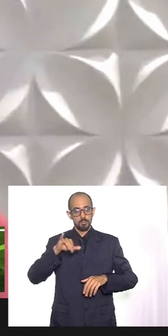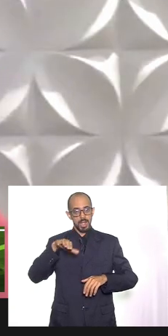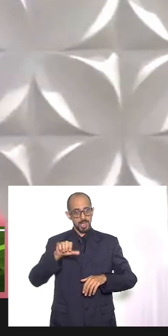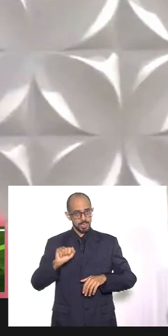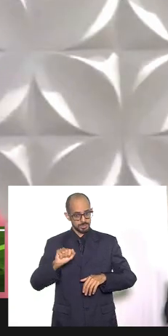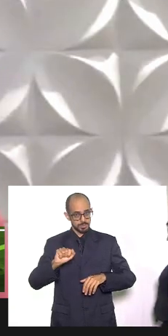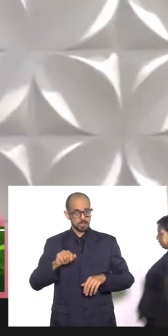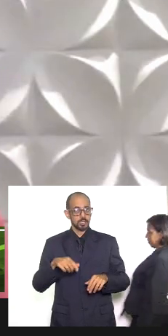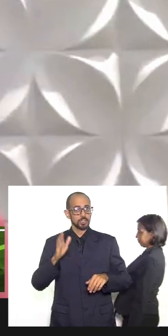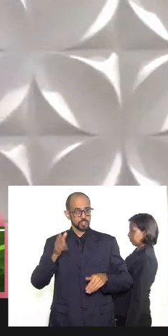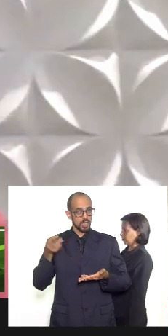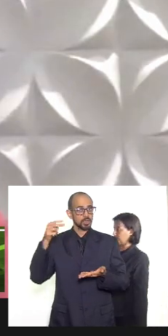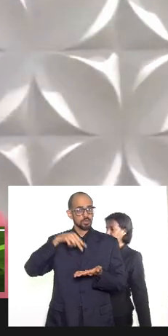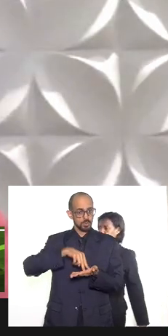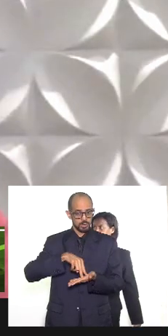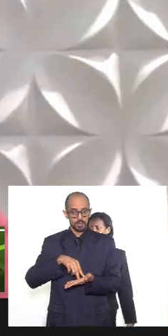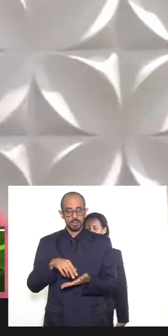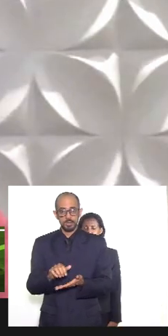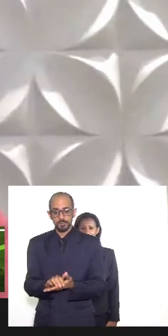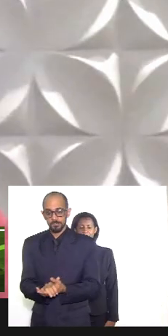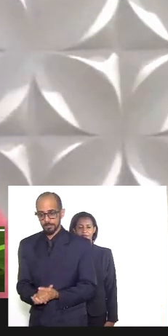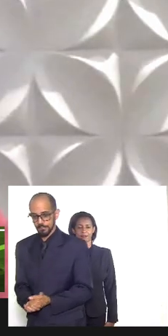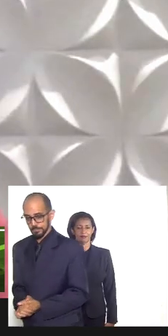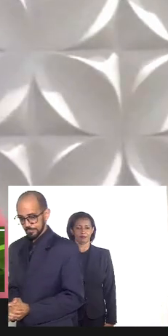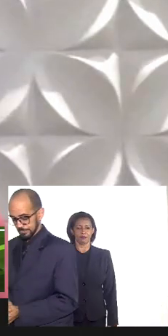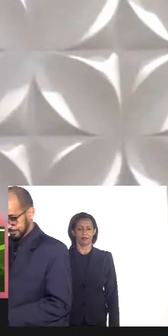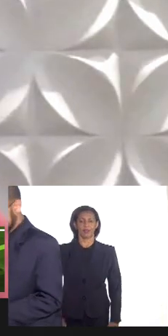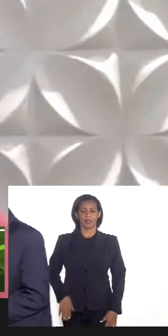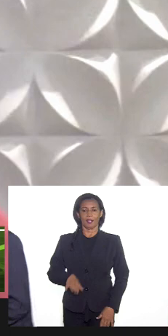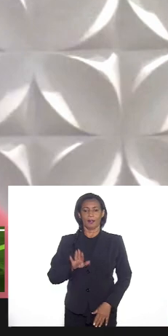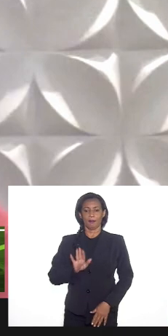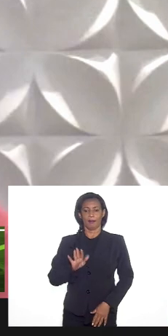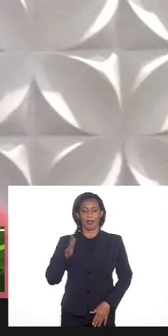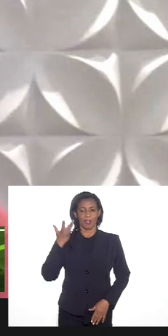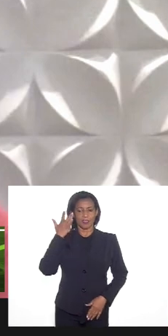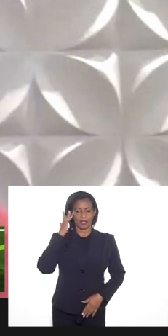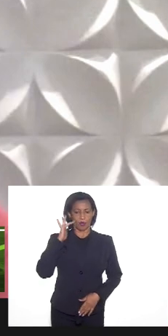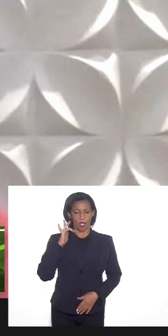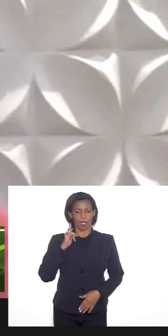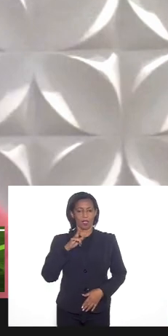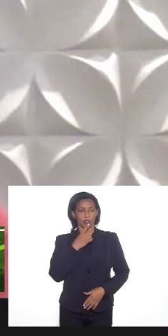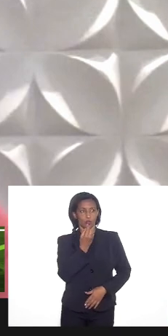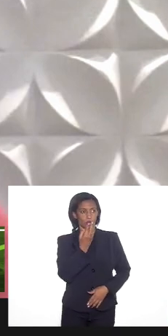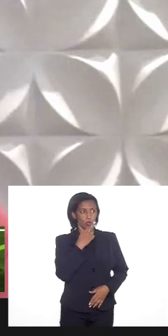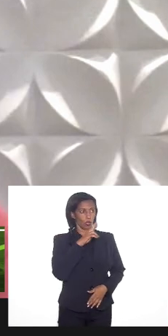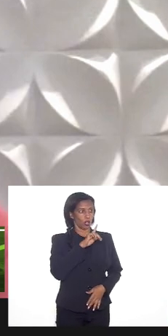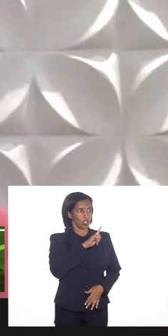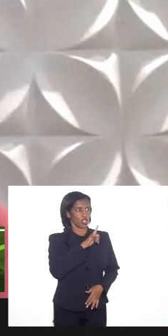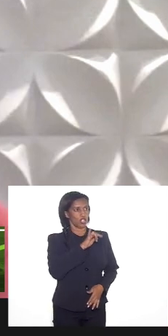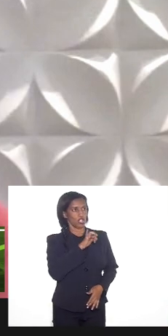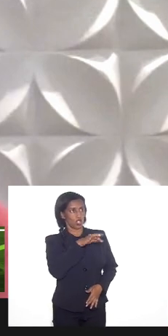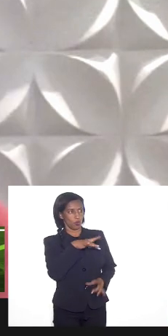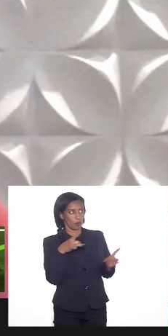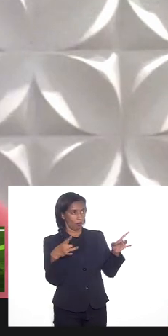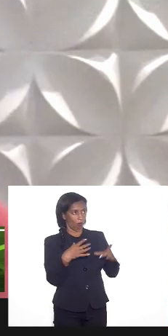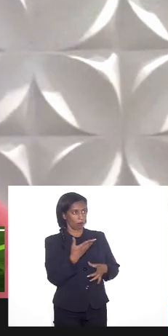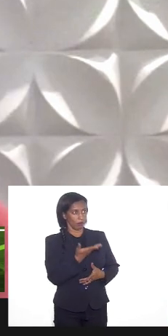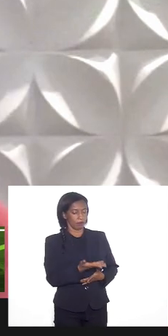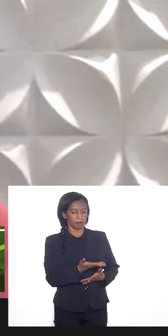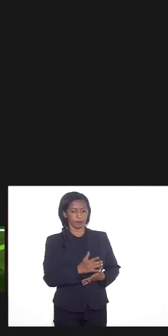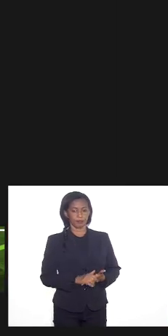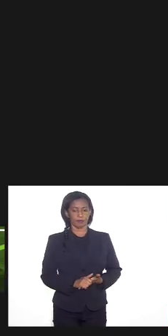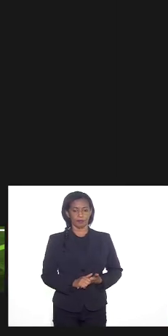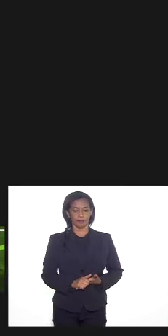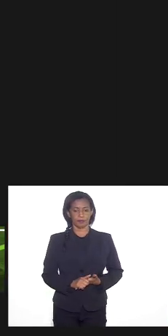já esteve aqui a nossa delegada para registrar isso mas acho doutor Gilbert está por aí mas acho